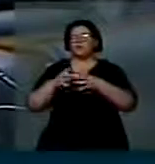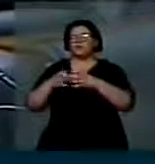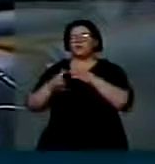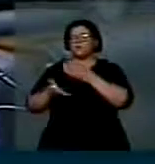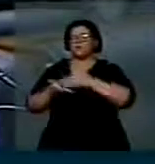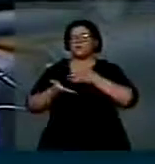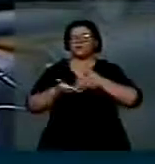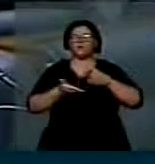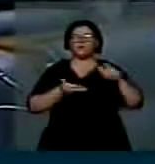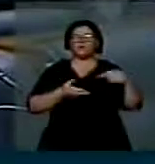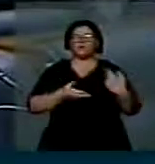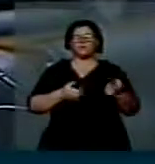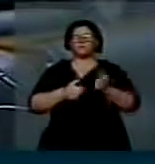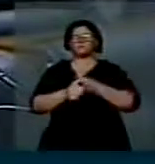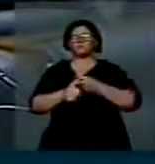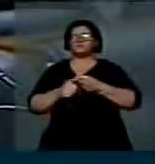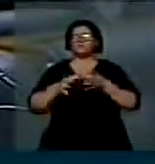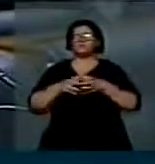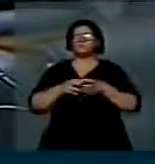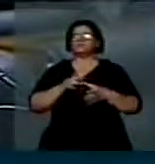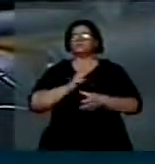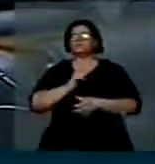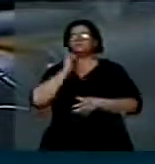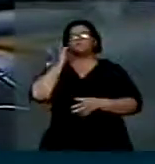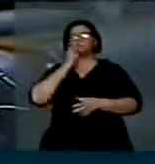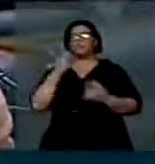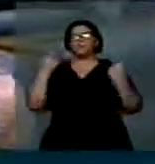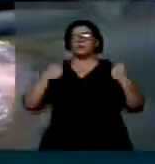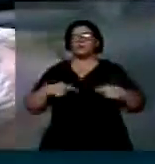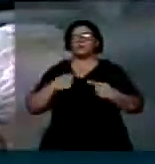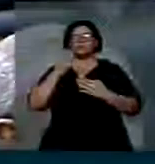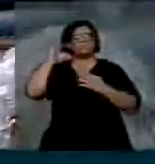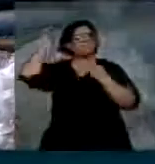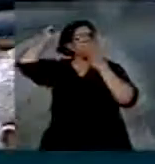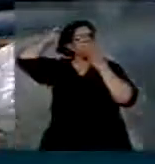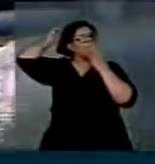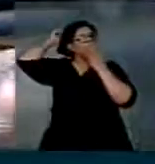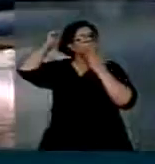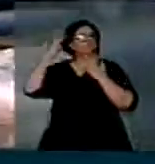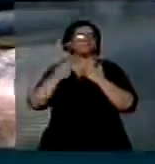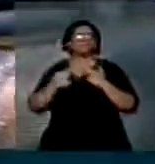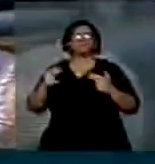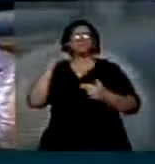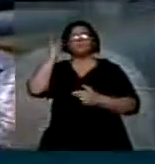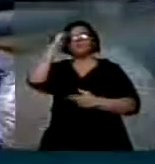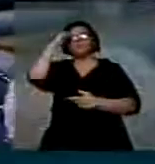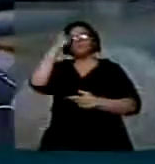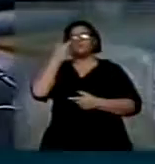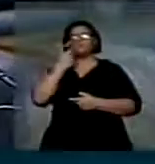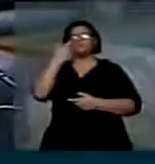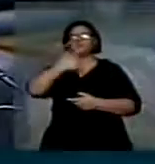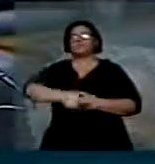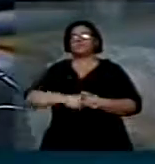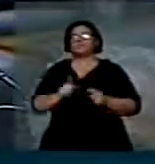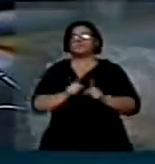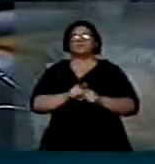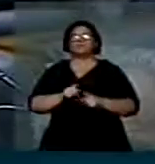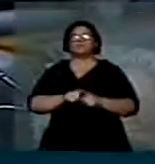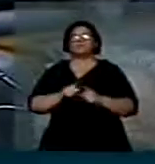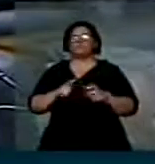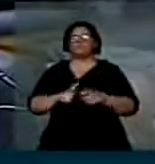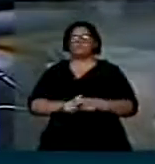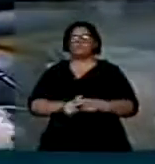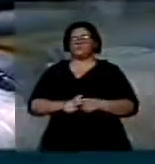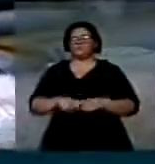pelas empresas são as mesmas que são contra os indígenas, contra os quilombolas, contra os negros e contra as